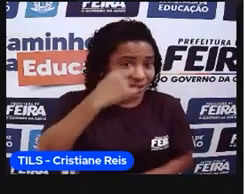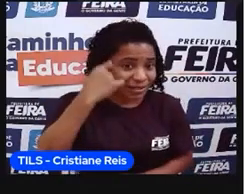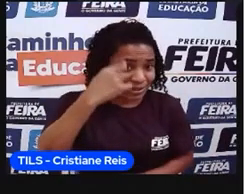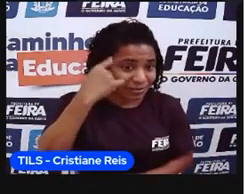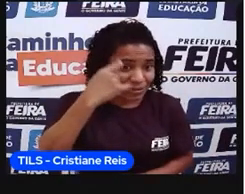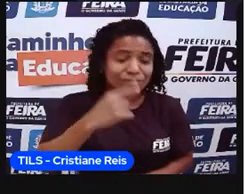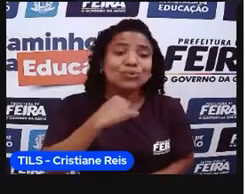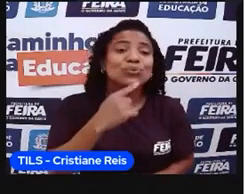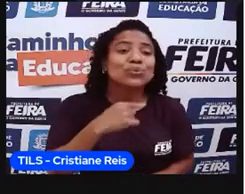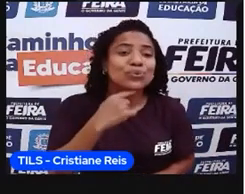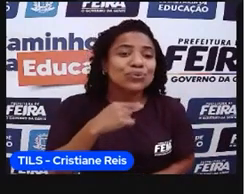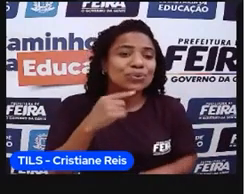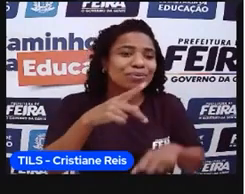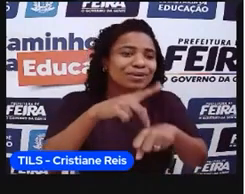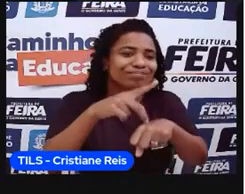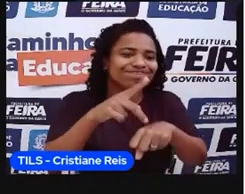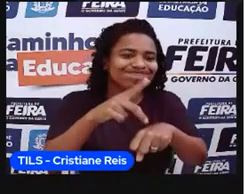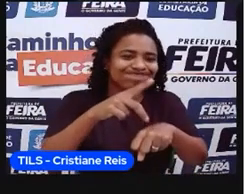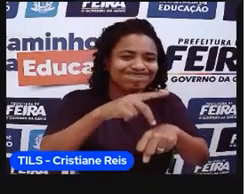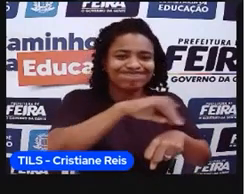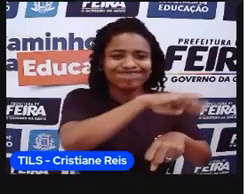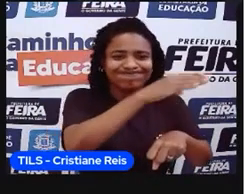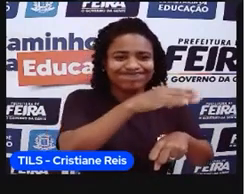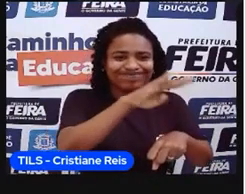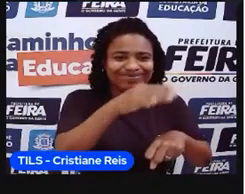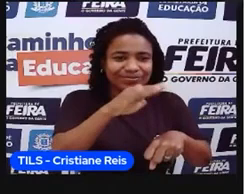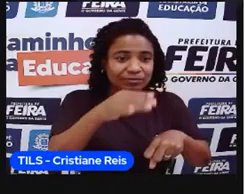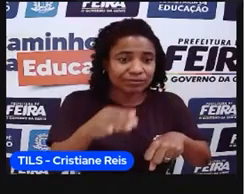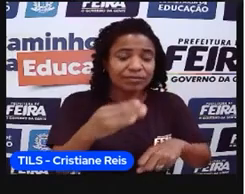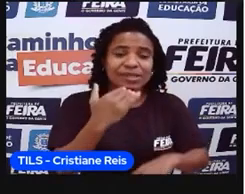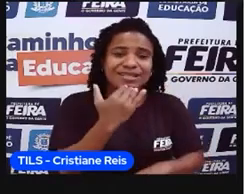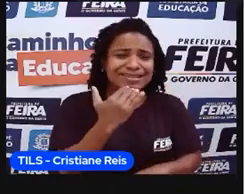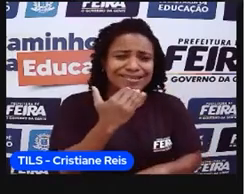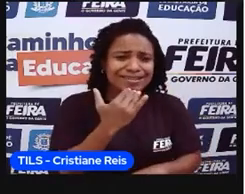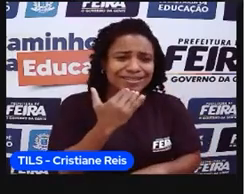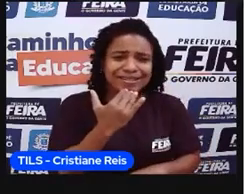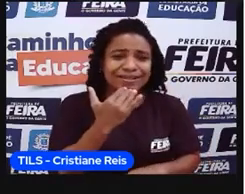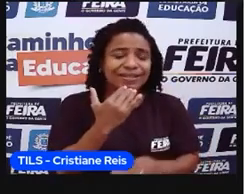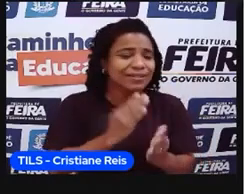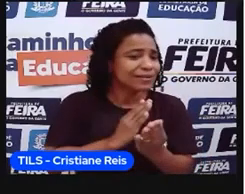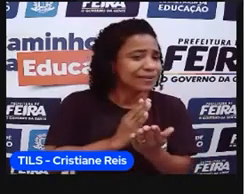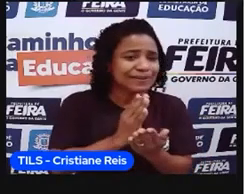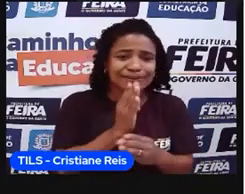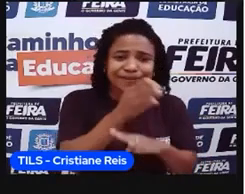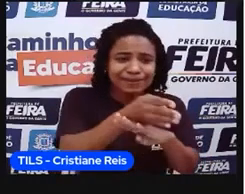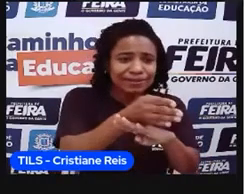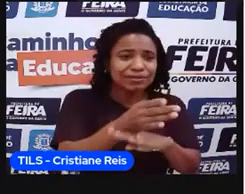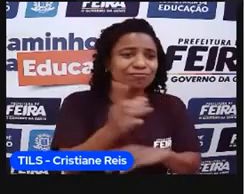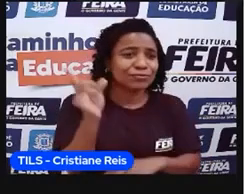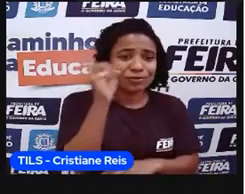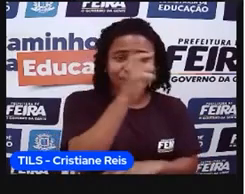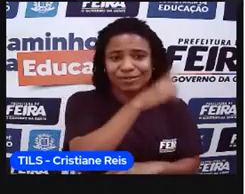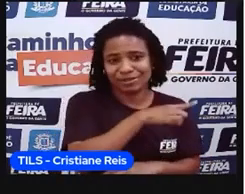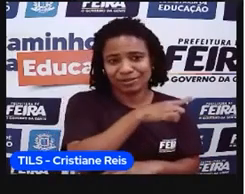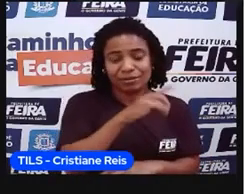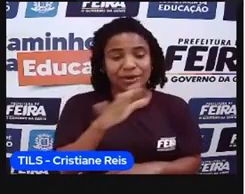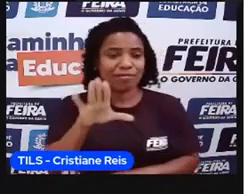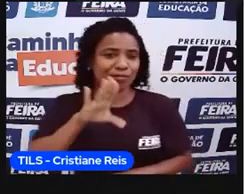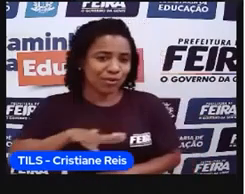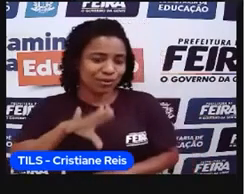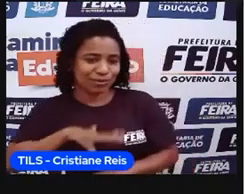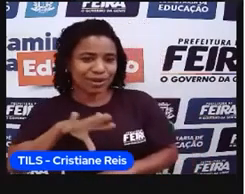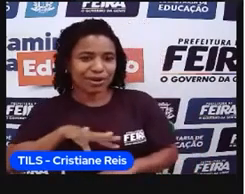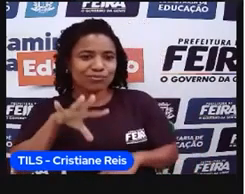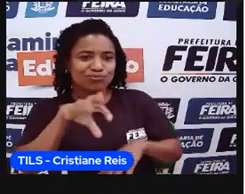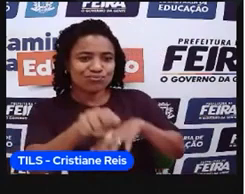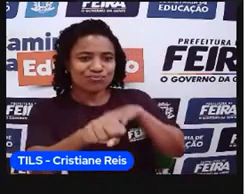a Cordilheira dos Andes, aí ficou difícil, né, entrar nesse território e também porque inicialmente não